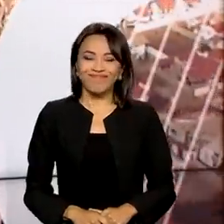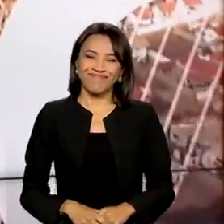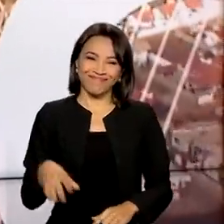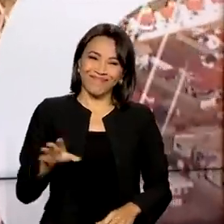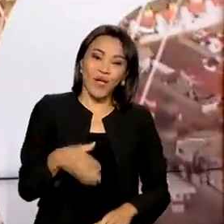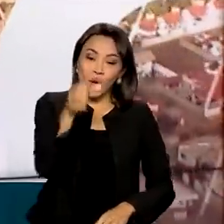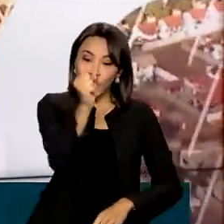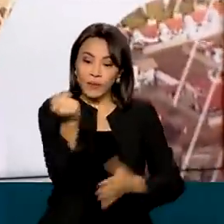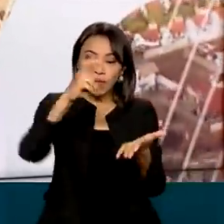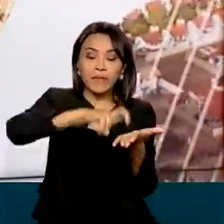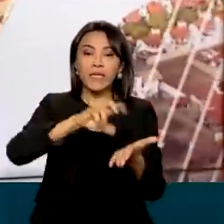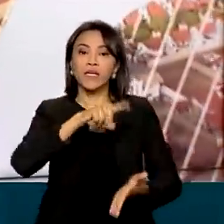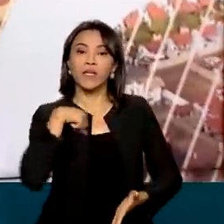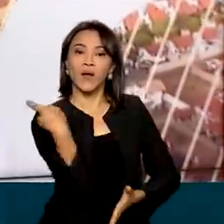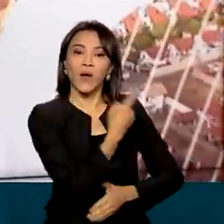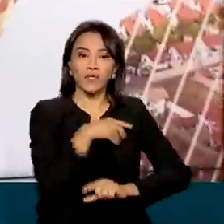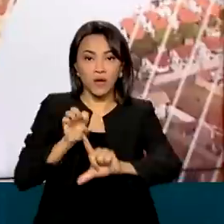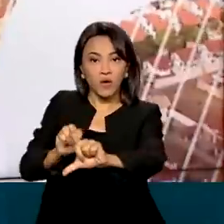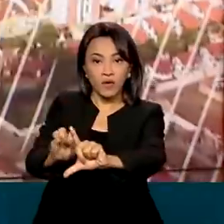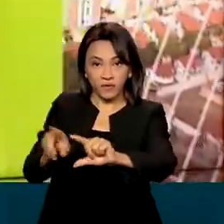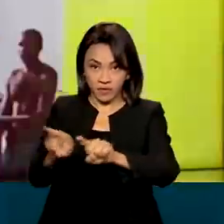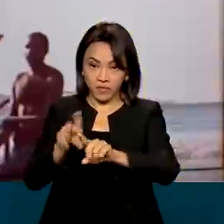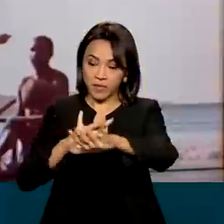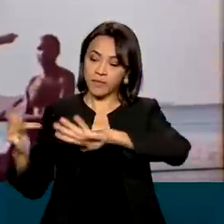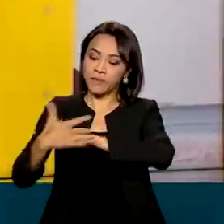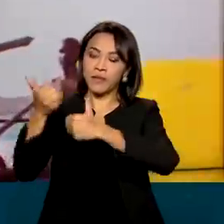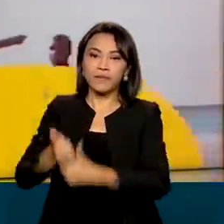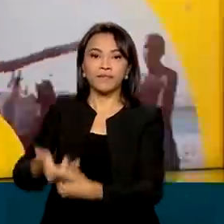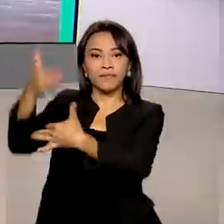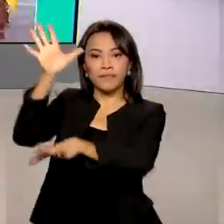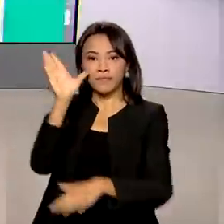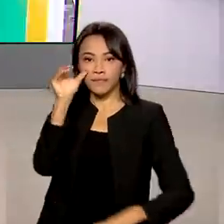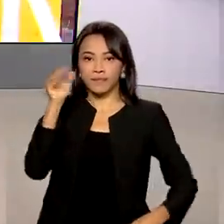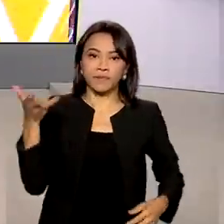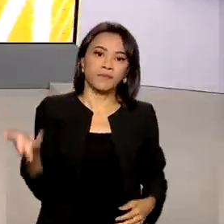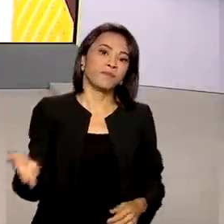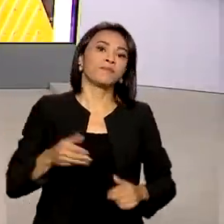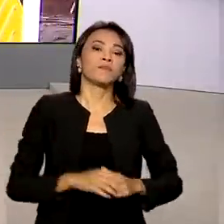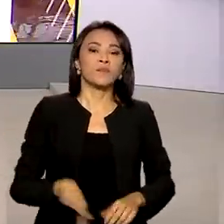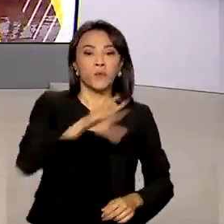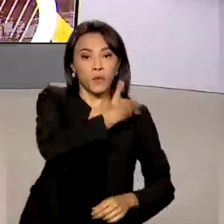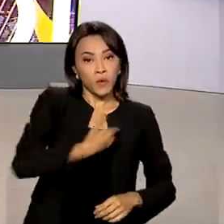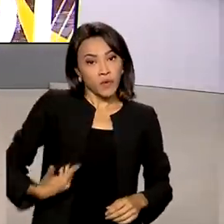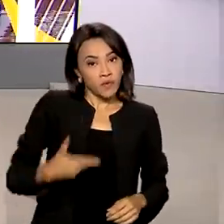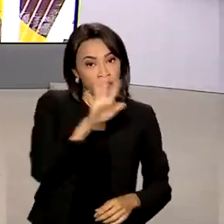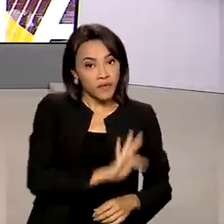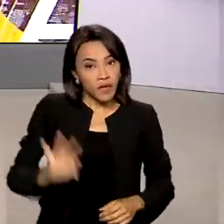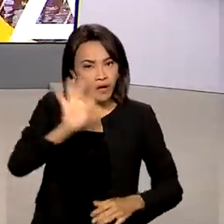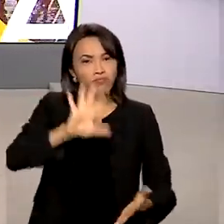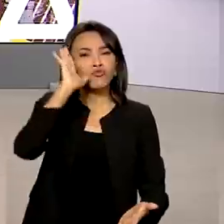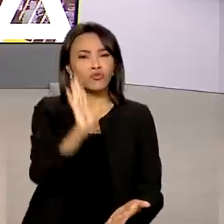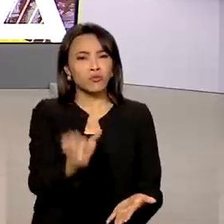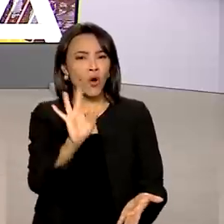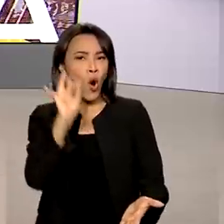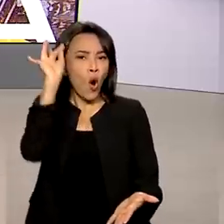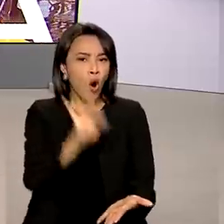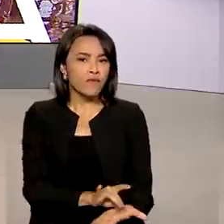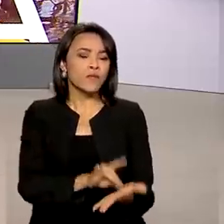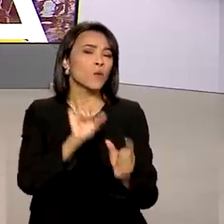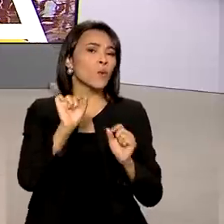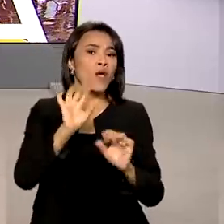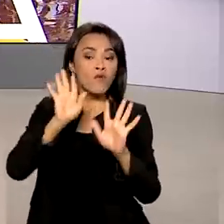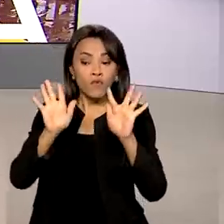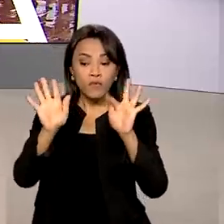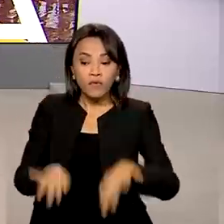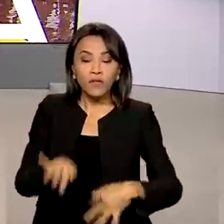Oito horas da manhã, estamos ao vivo também pelas redes sociais. O governo federal oficializou o fim do estado de